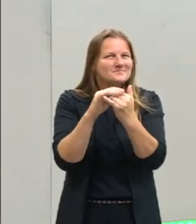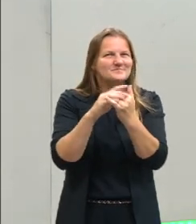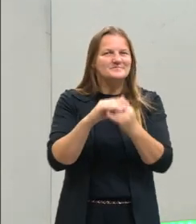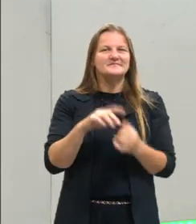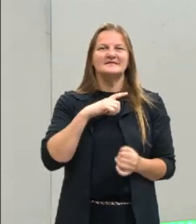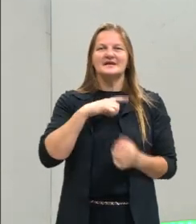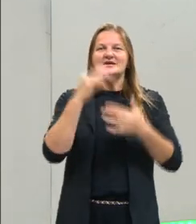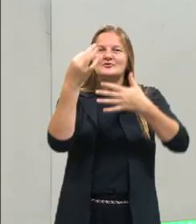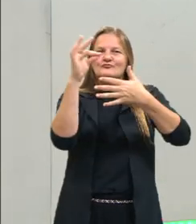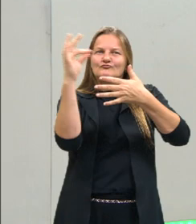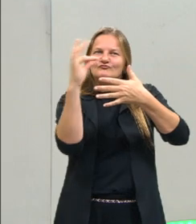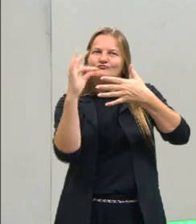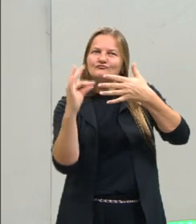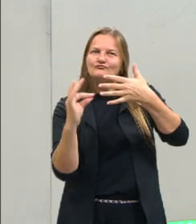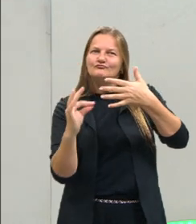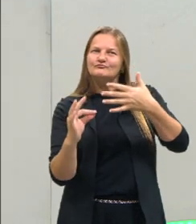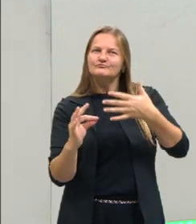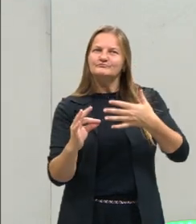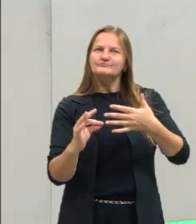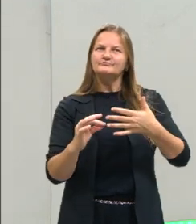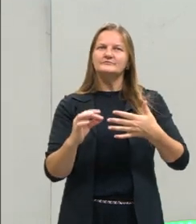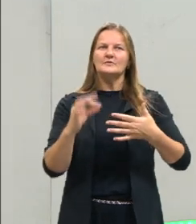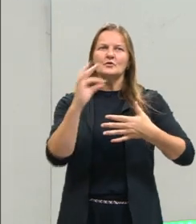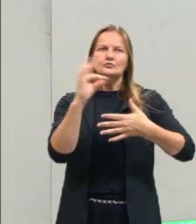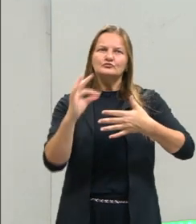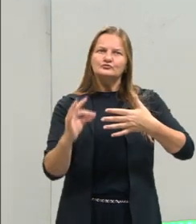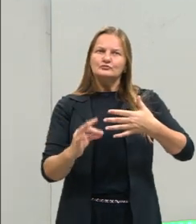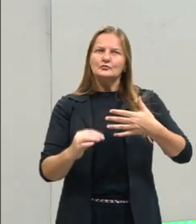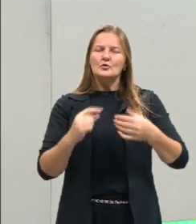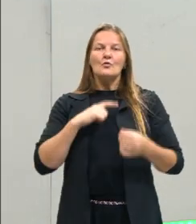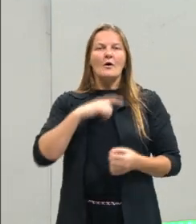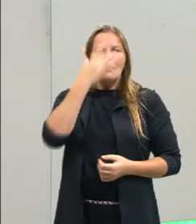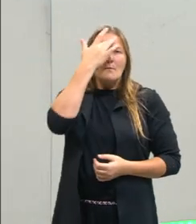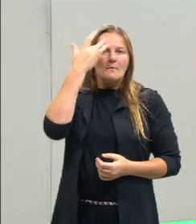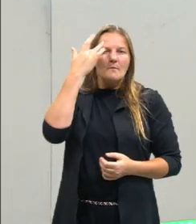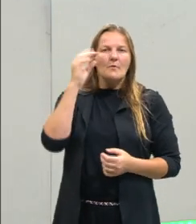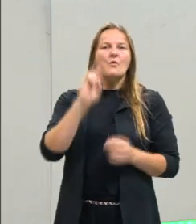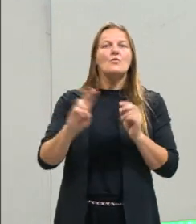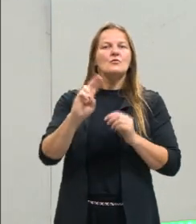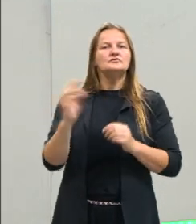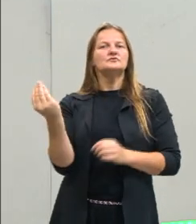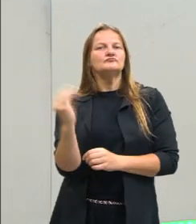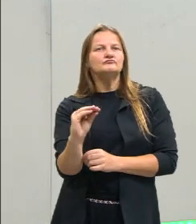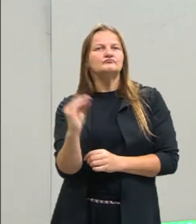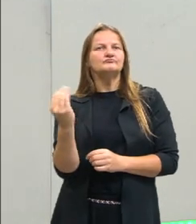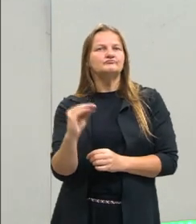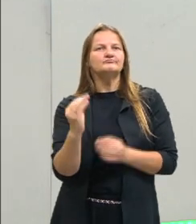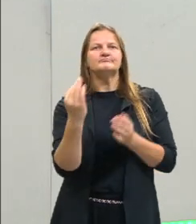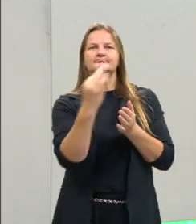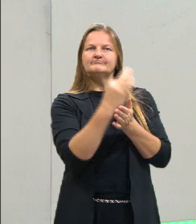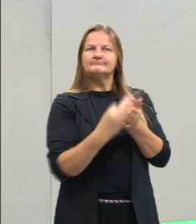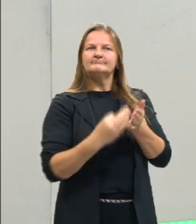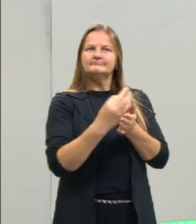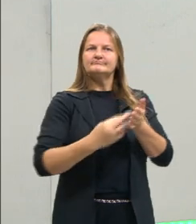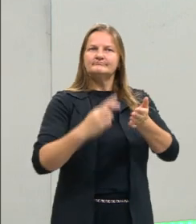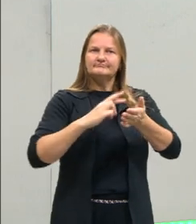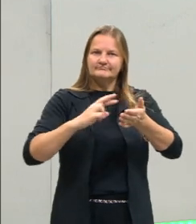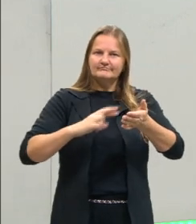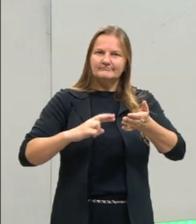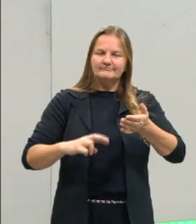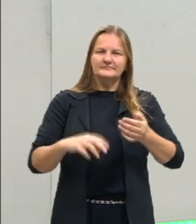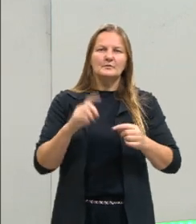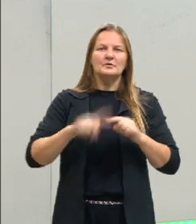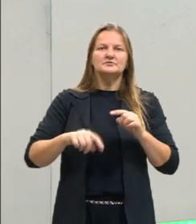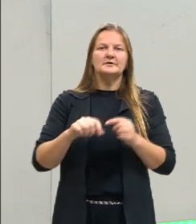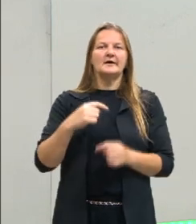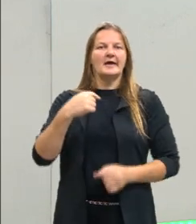tem o detalhamento de como eu, que tipo de pessoa eu uso, né? Para falar nesse texto de redação. Ora, eu não posso falar